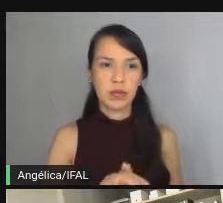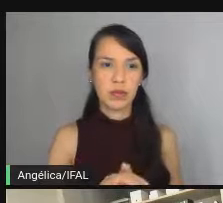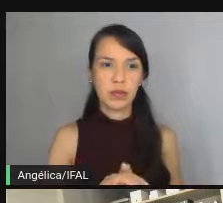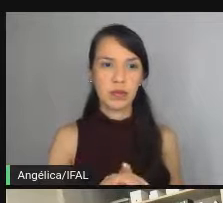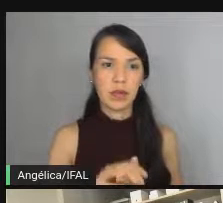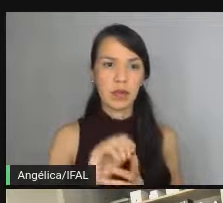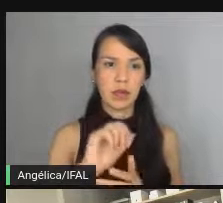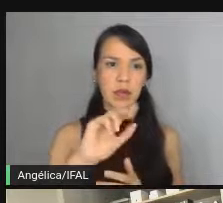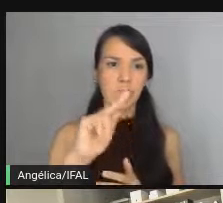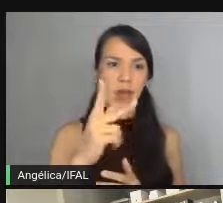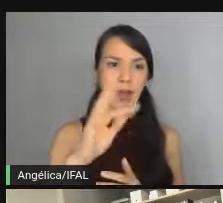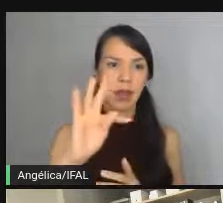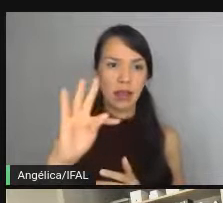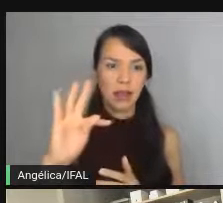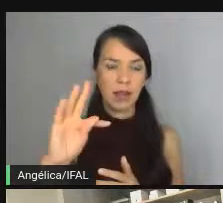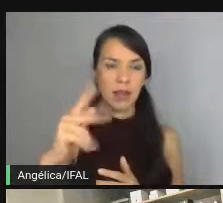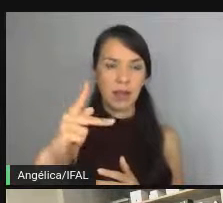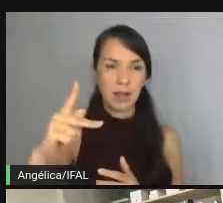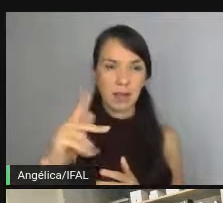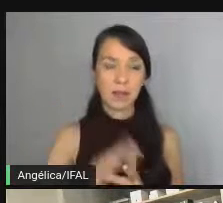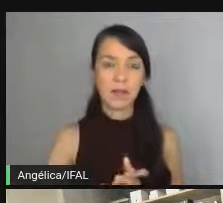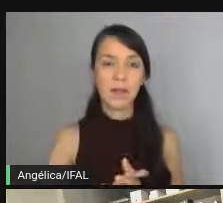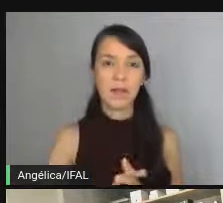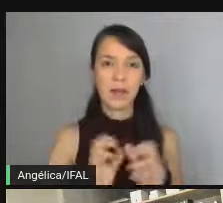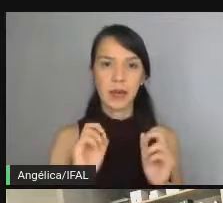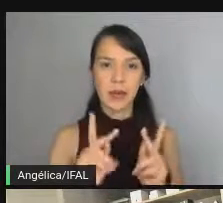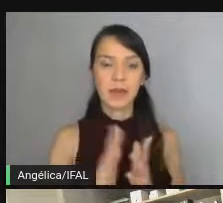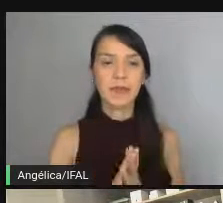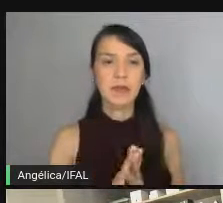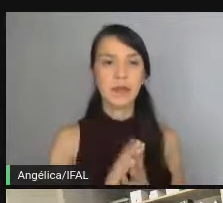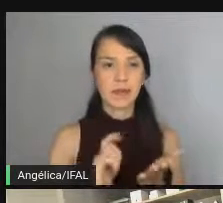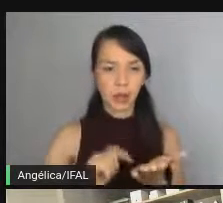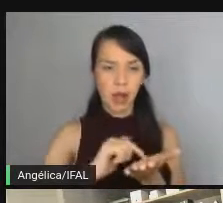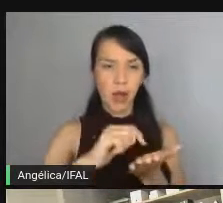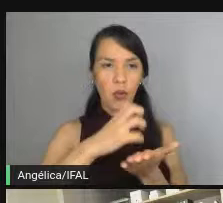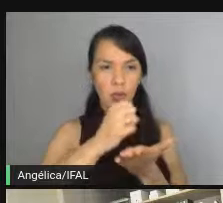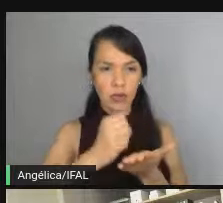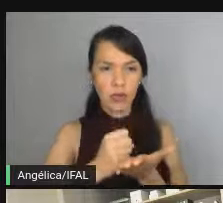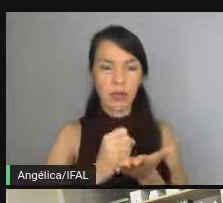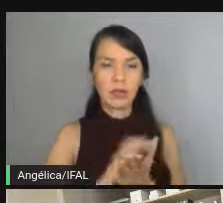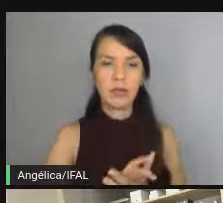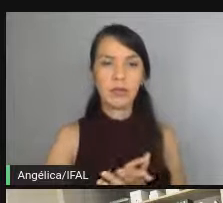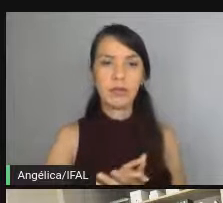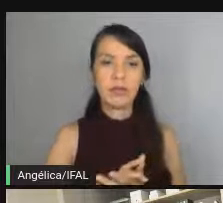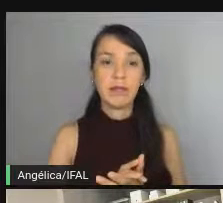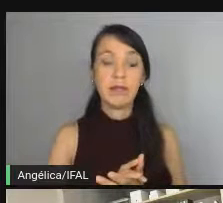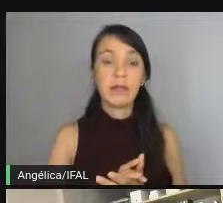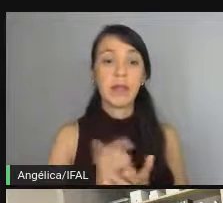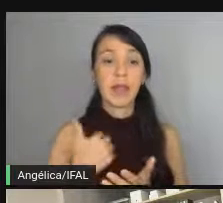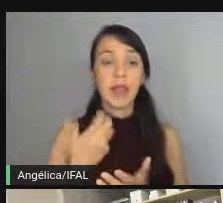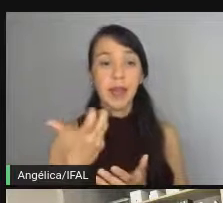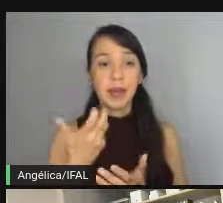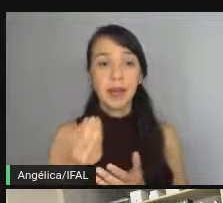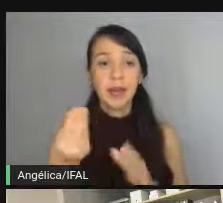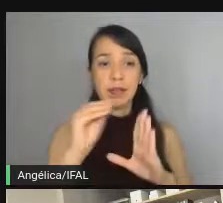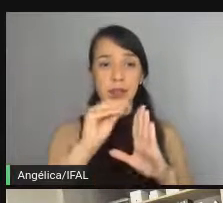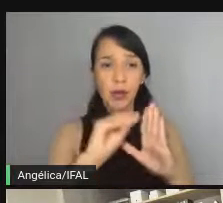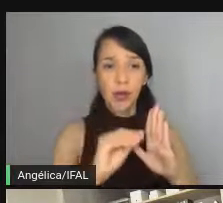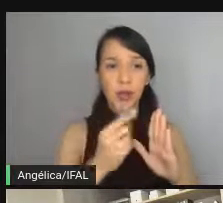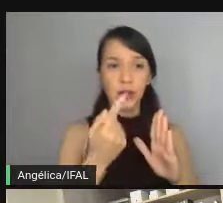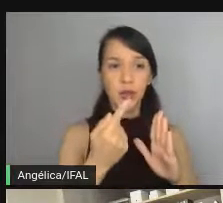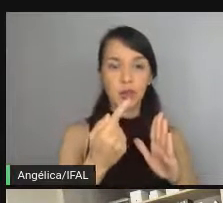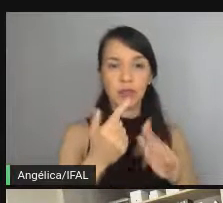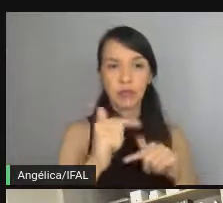HTTP, já é? Então, é uma API calculadora, tá? e aí eu queria que a gente implementasse uma